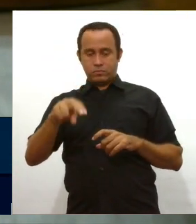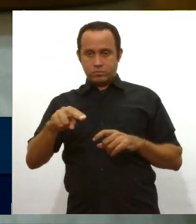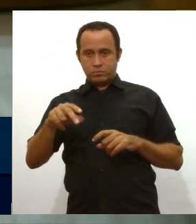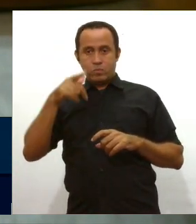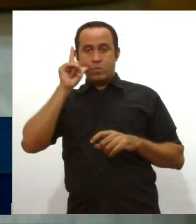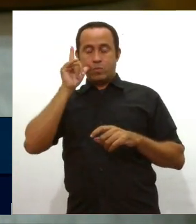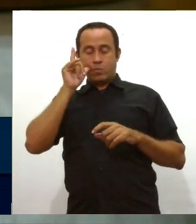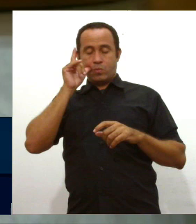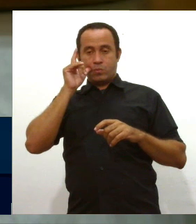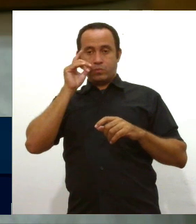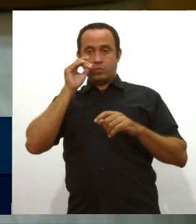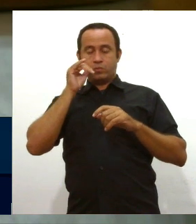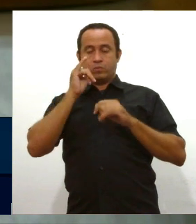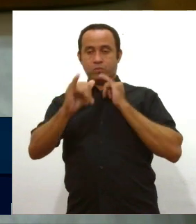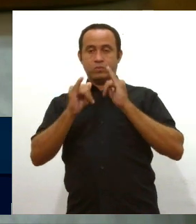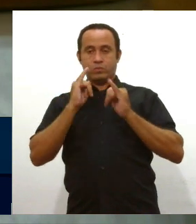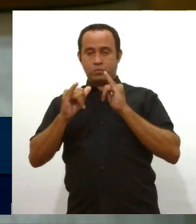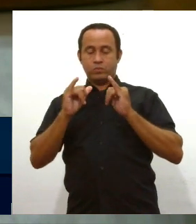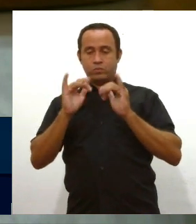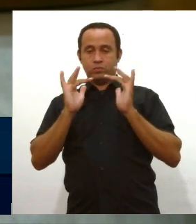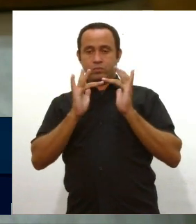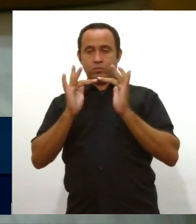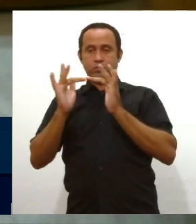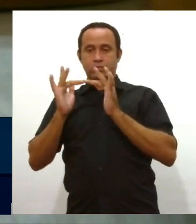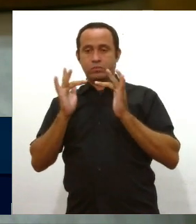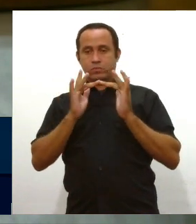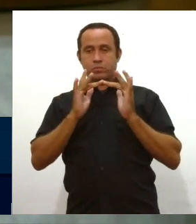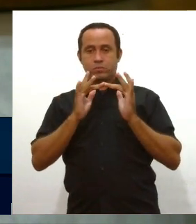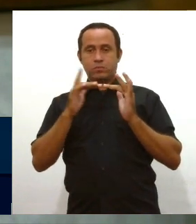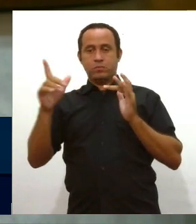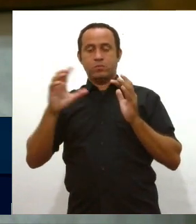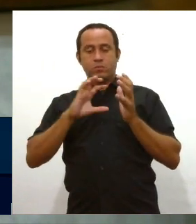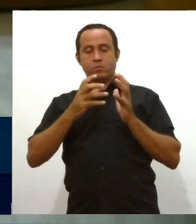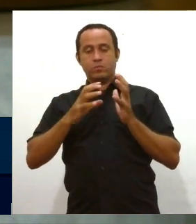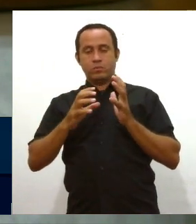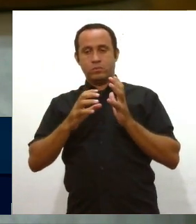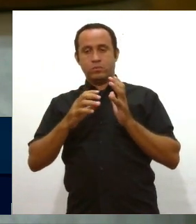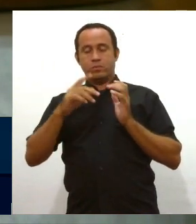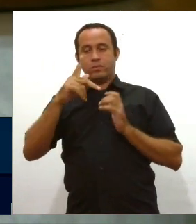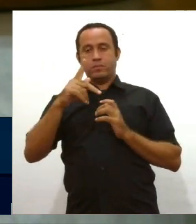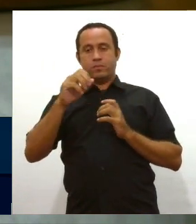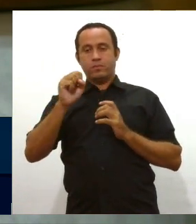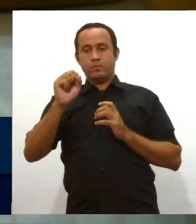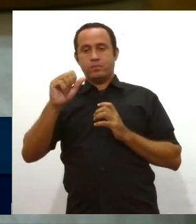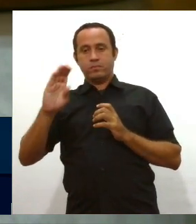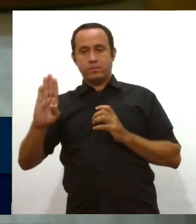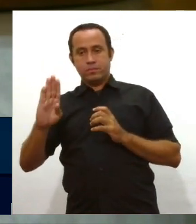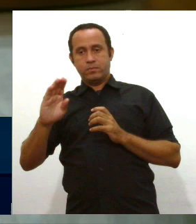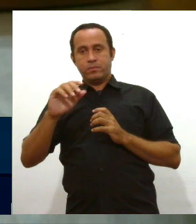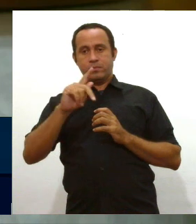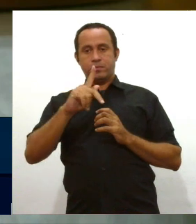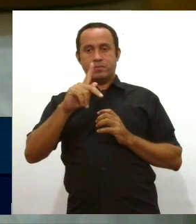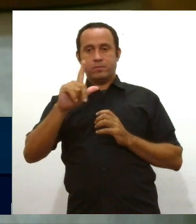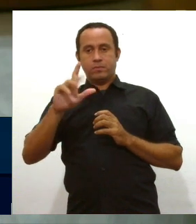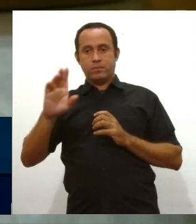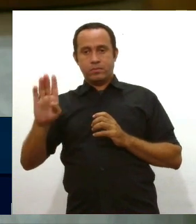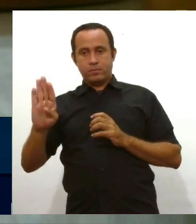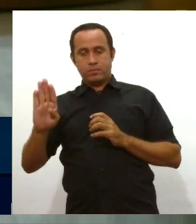coligação com outros partidos, a exemplo do PSB, PL e PSDB,